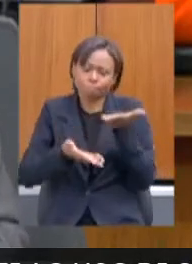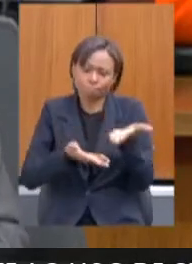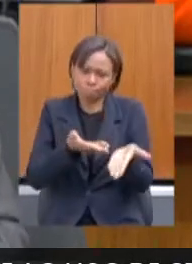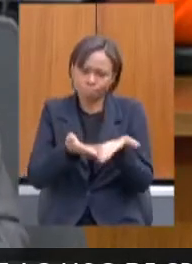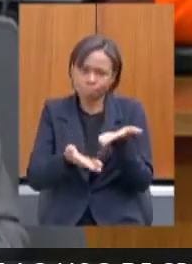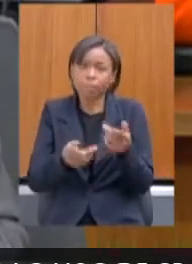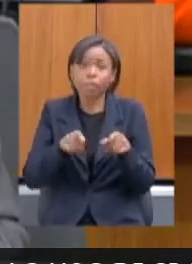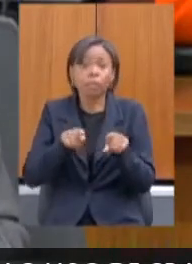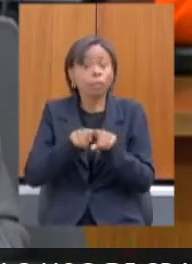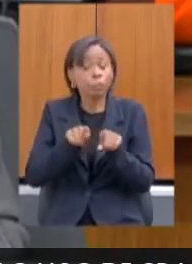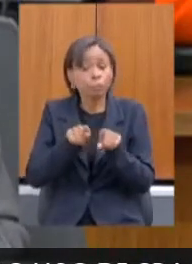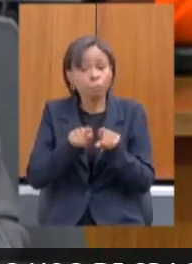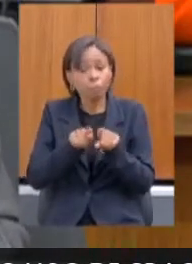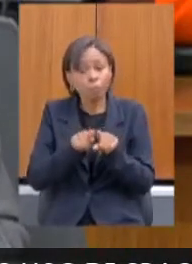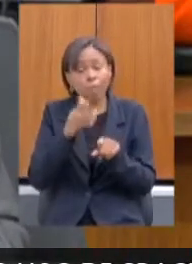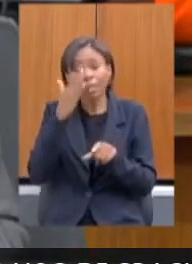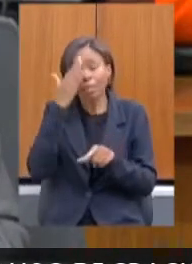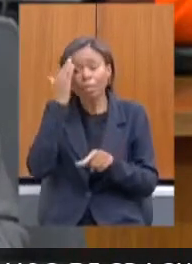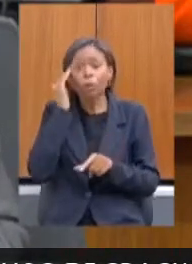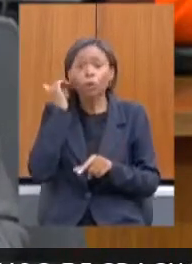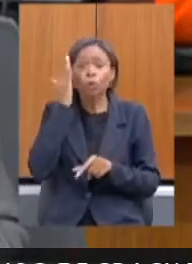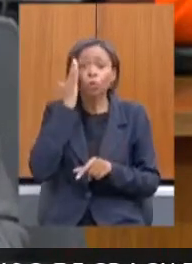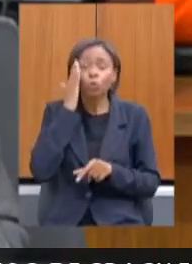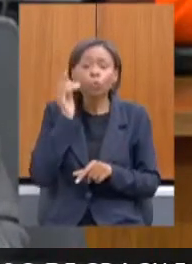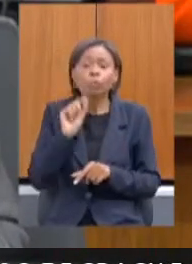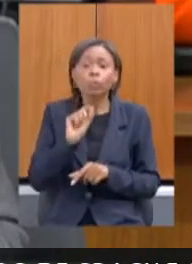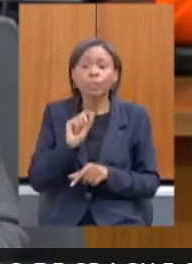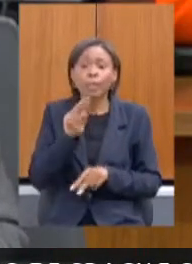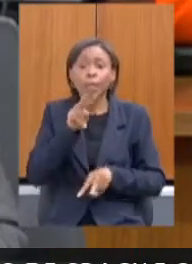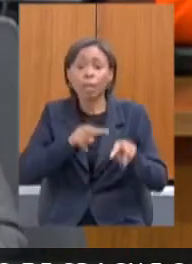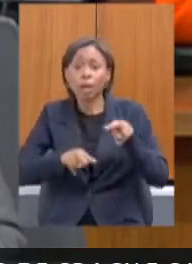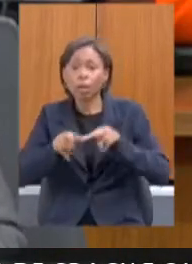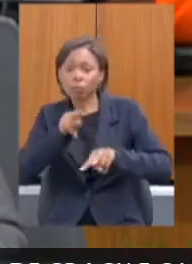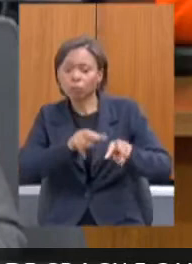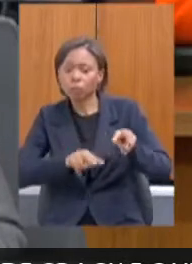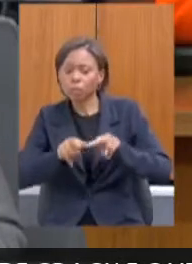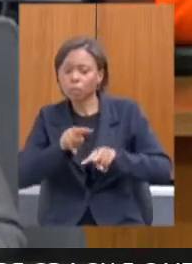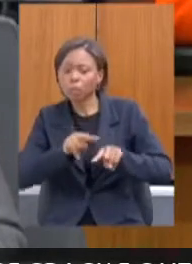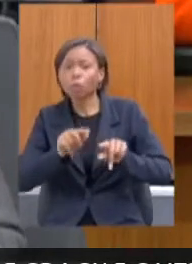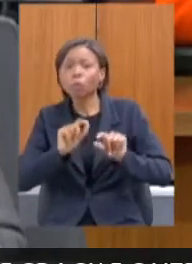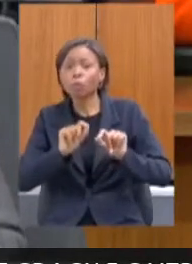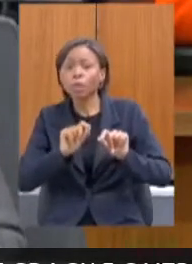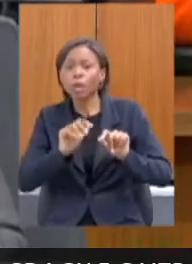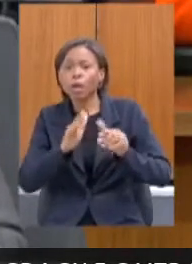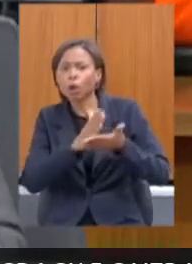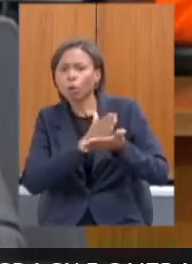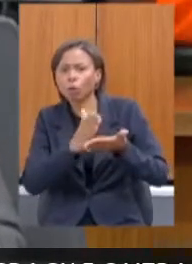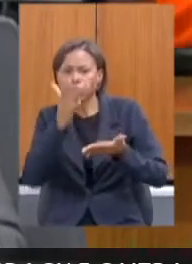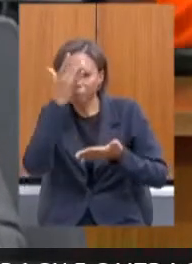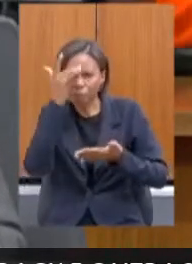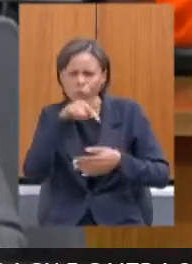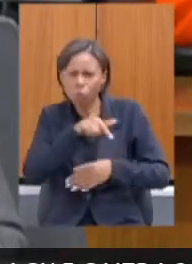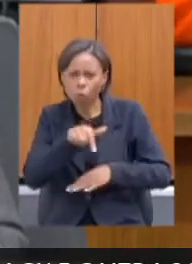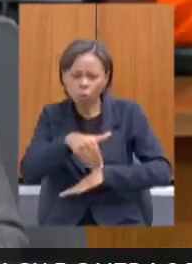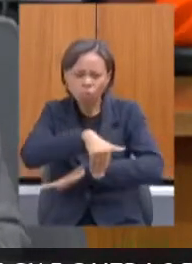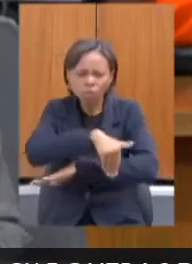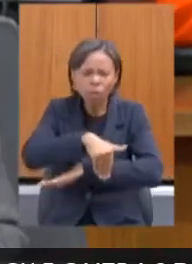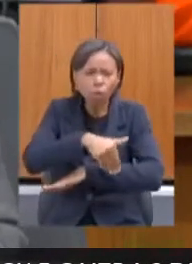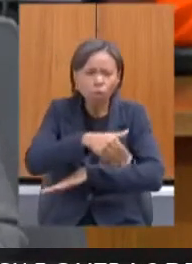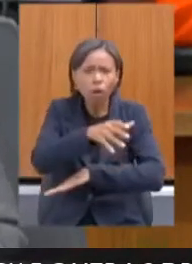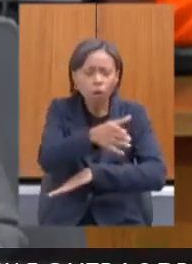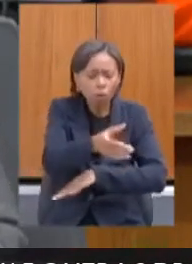soube também da própria avaliação que foi feita para poder retornar algumas dessas pessoas para as suas famílias, para que elas pudessem ter